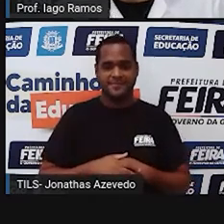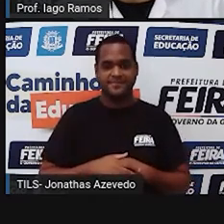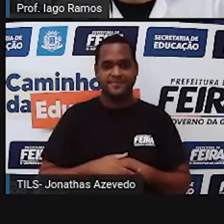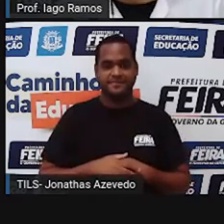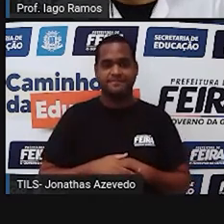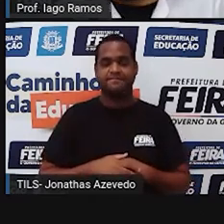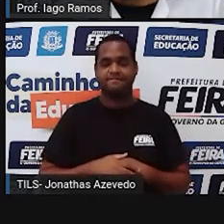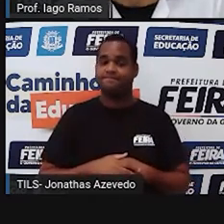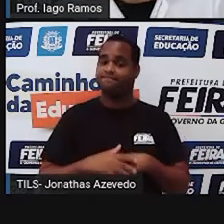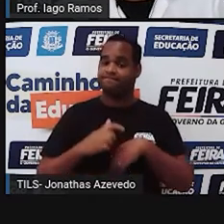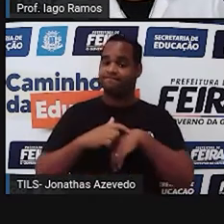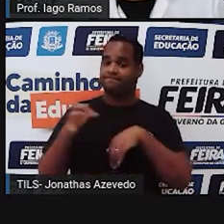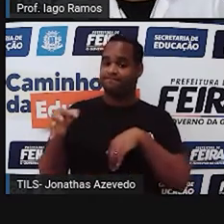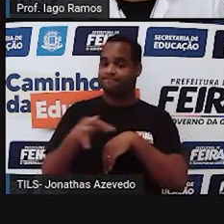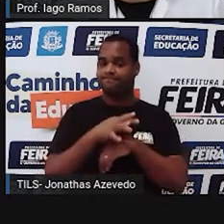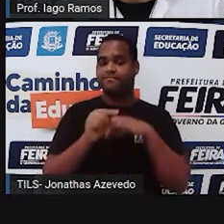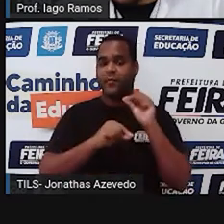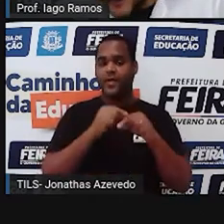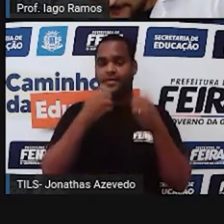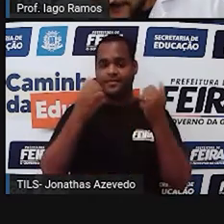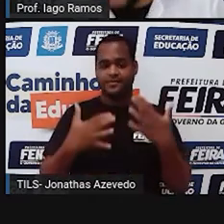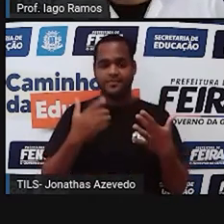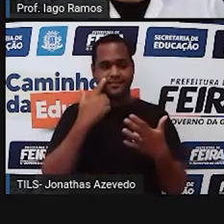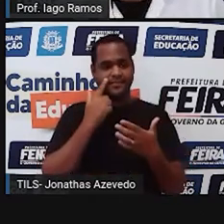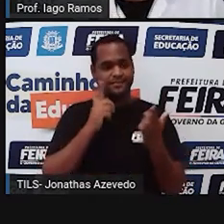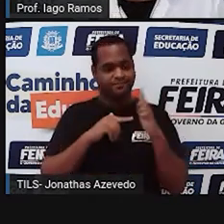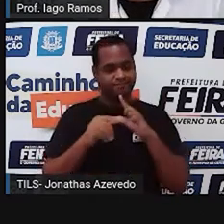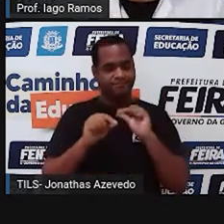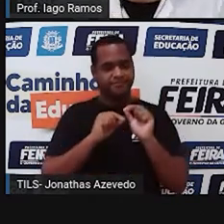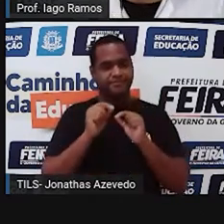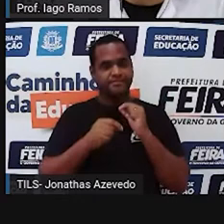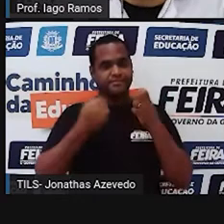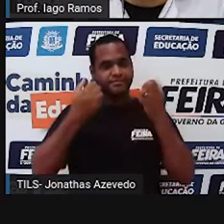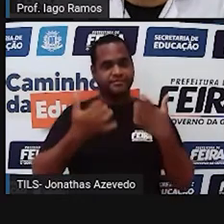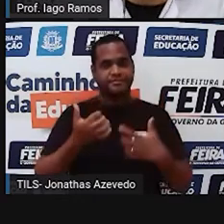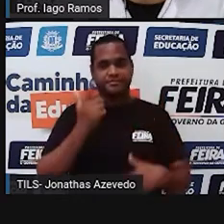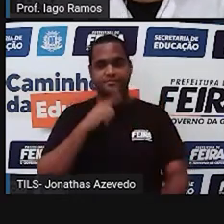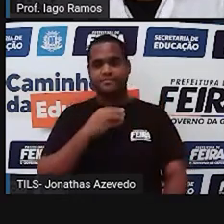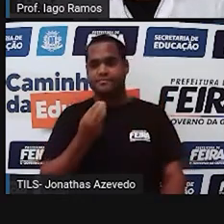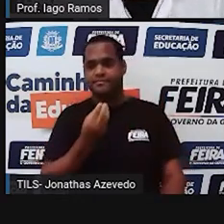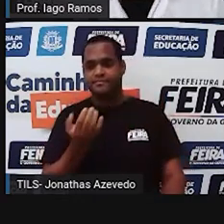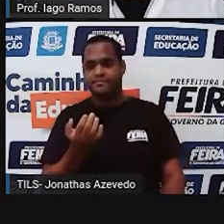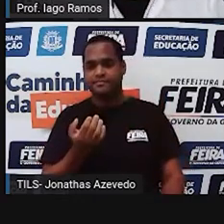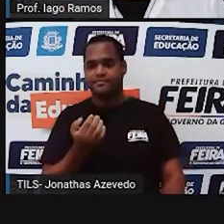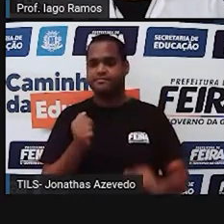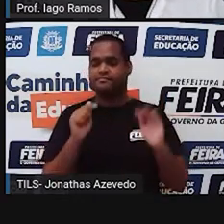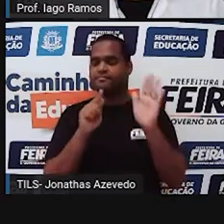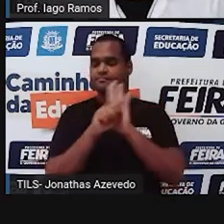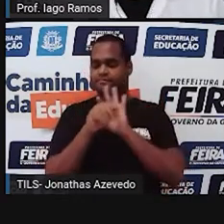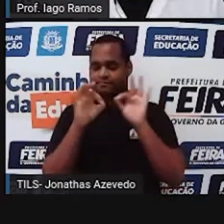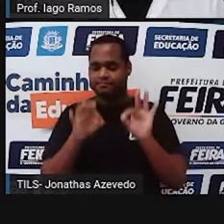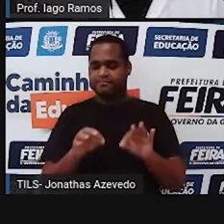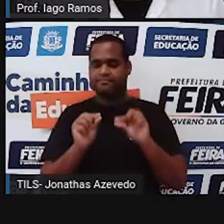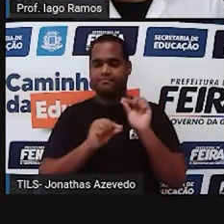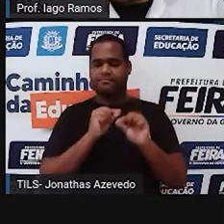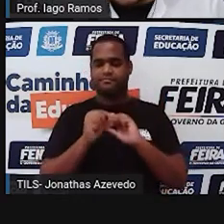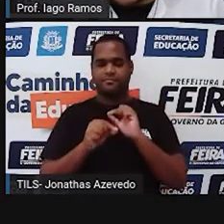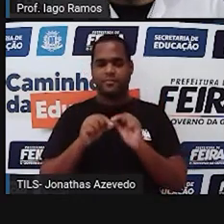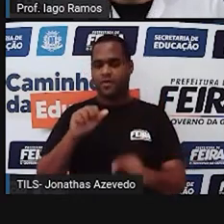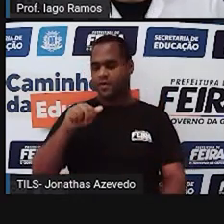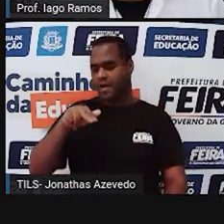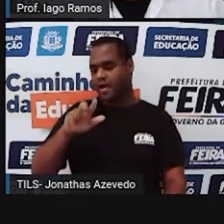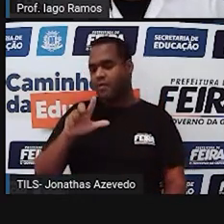E o tempo acaba, o que é que a gente faz? A gente corrige. Olha só. A pergunta correta é o que é